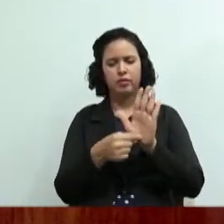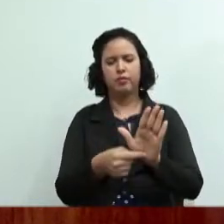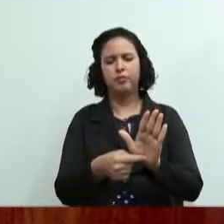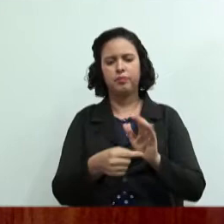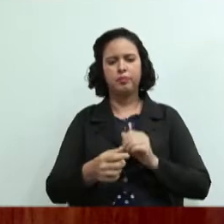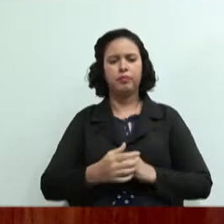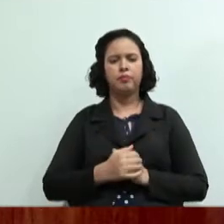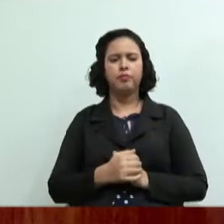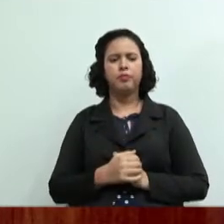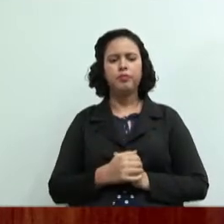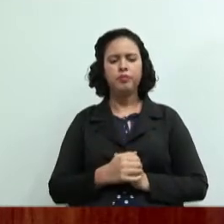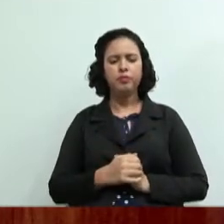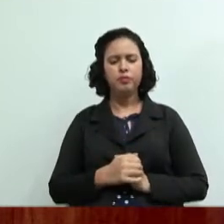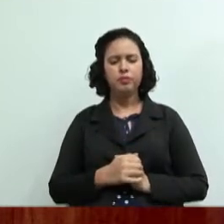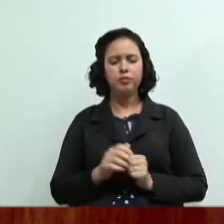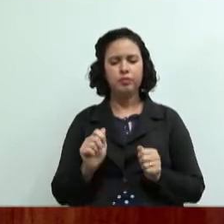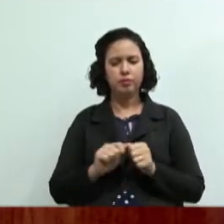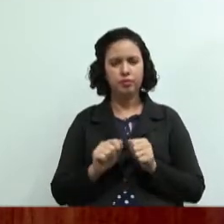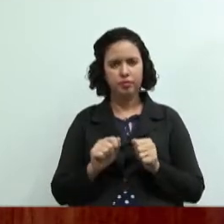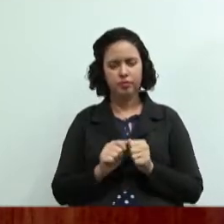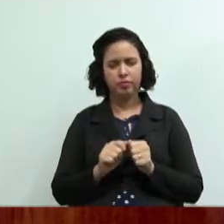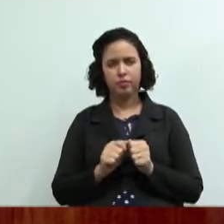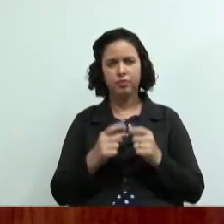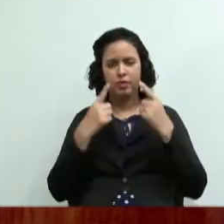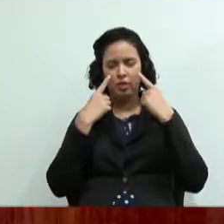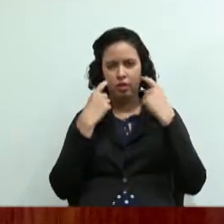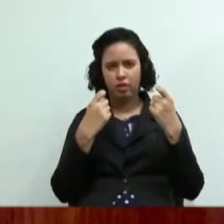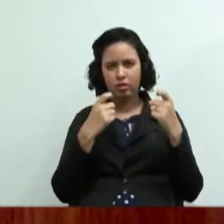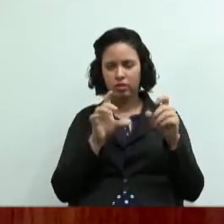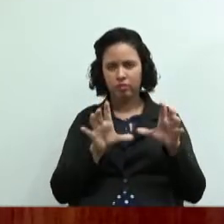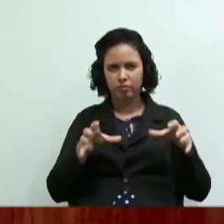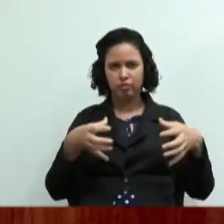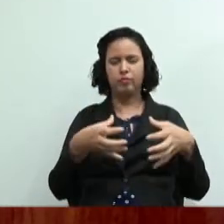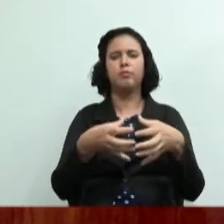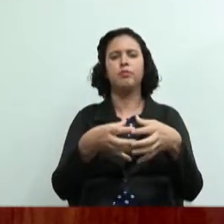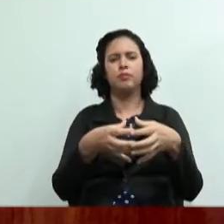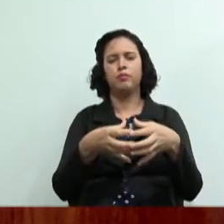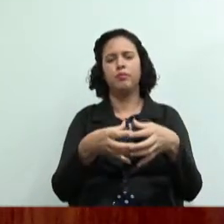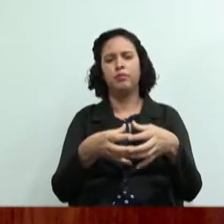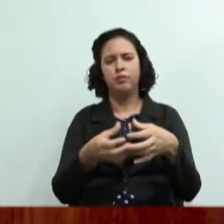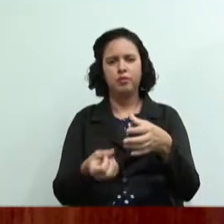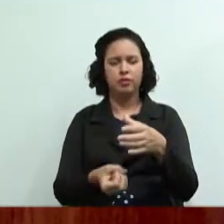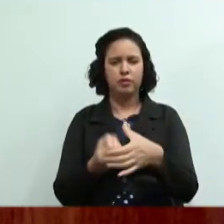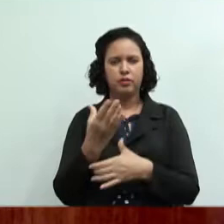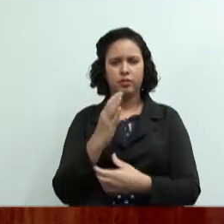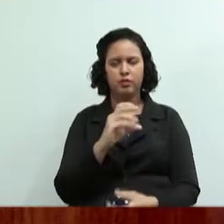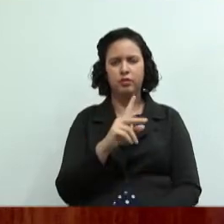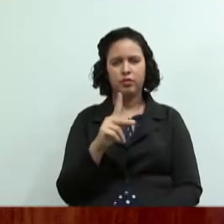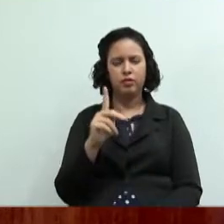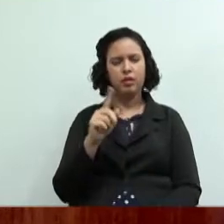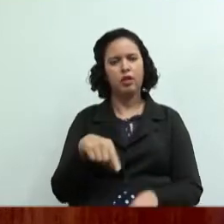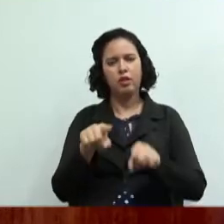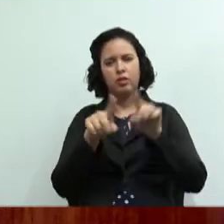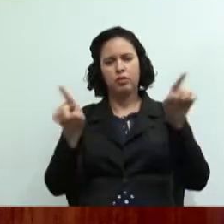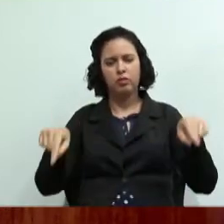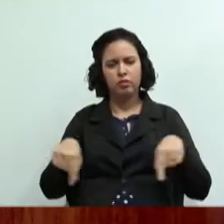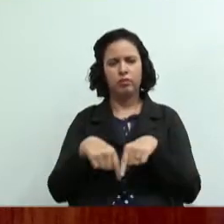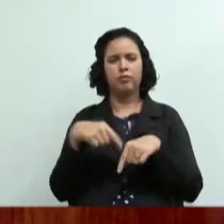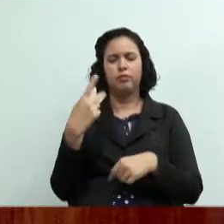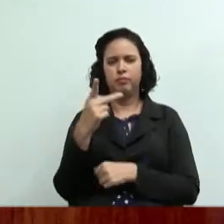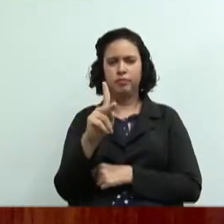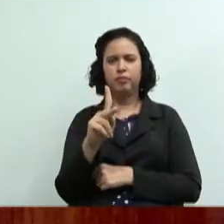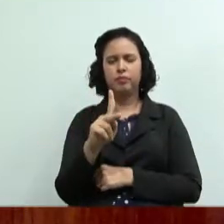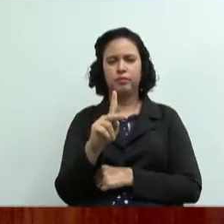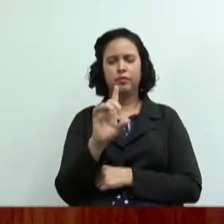revisada o que vocês vão fazer reunir os interessados em abrir a cooperativa quem são os interessados a turma a turma